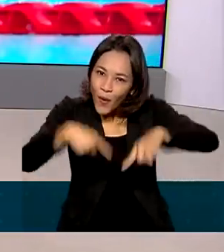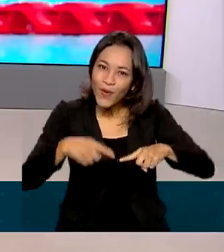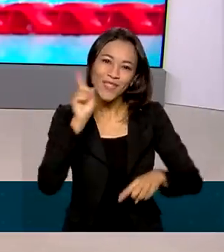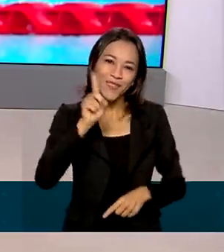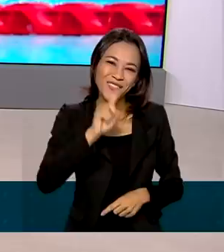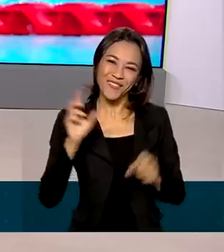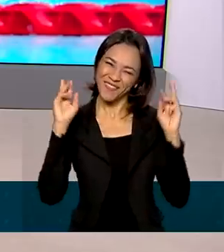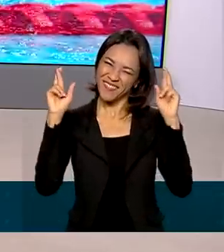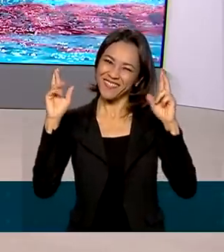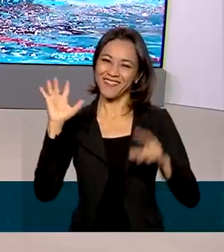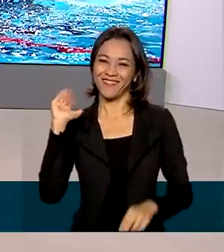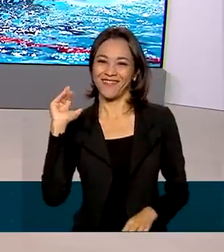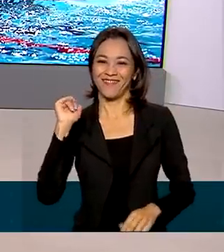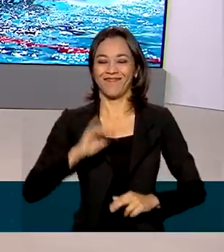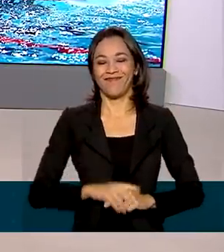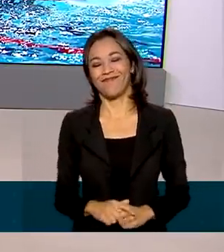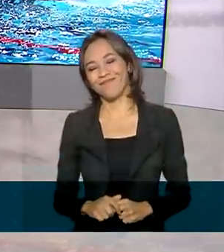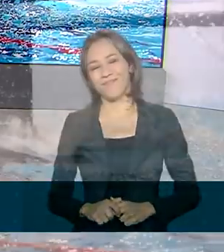torcer. Tchau, tchau.